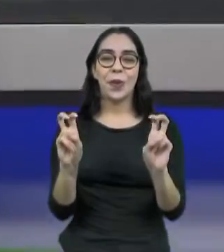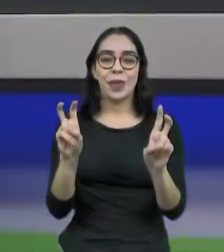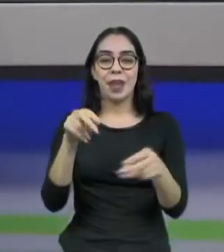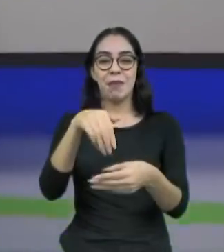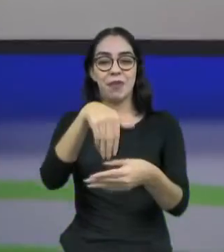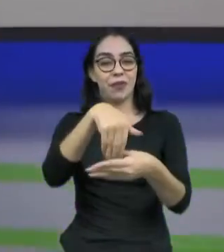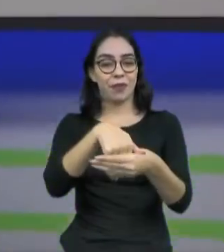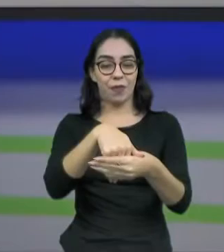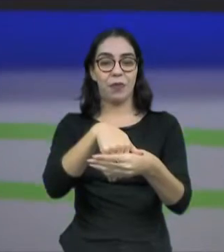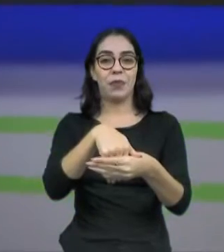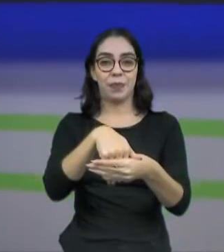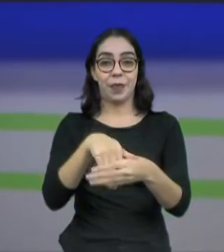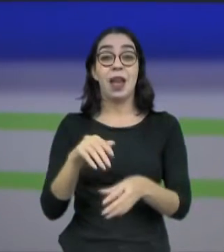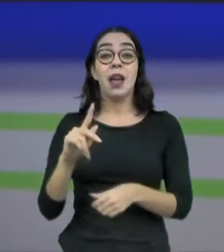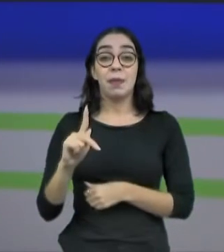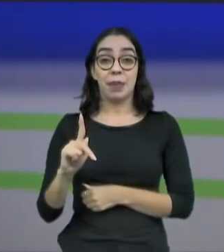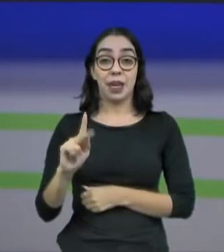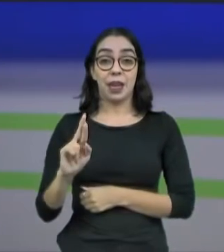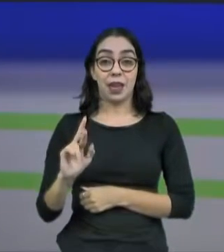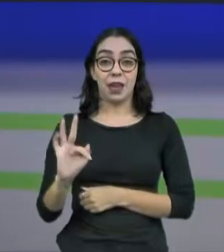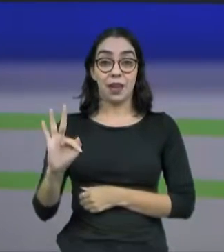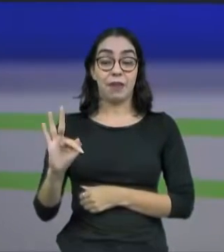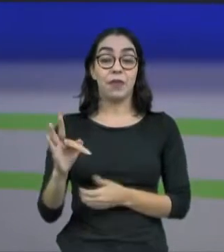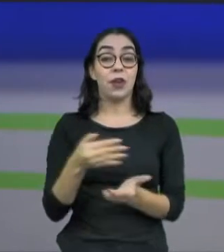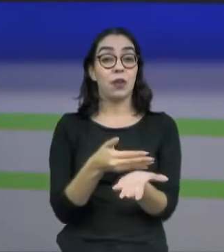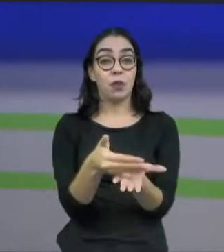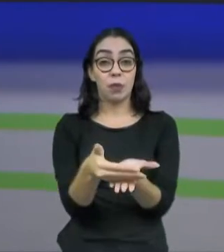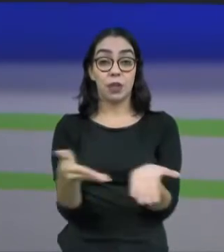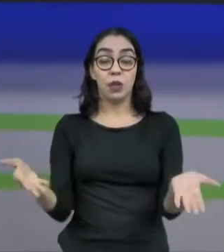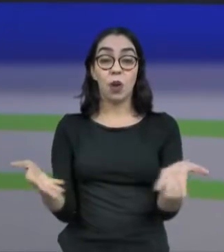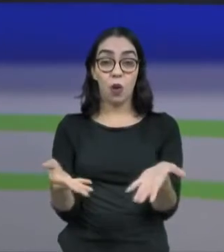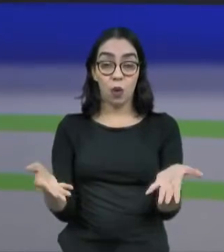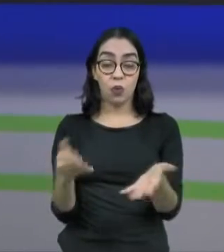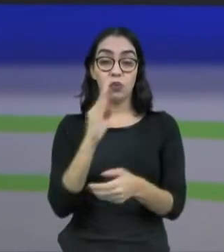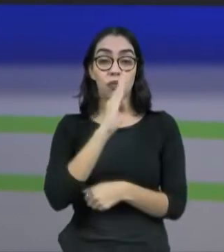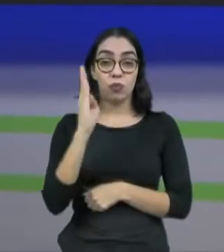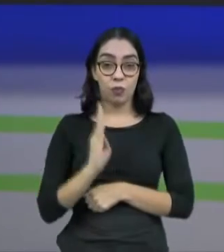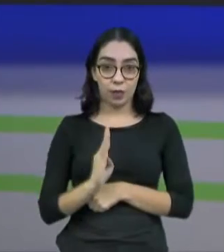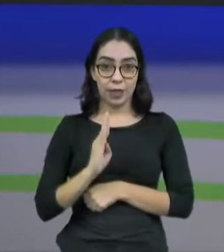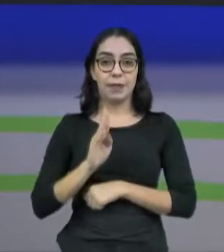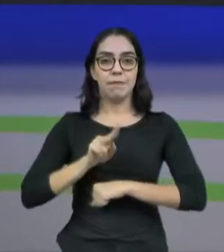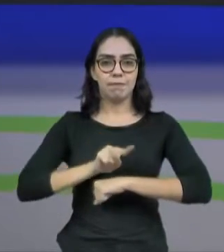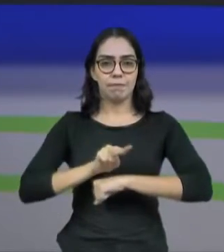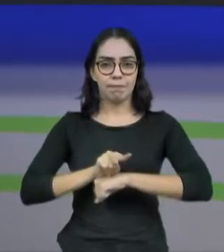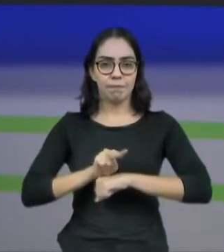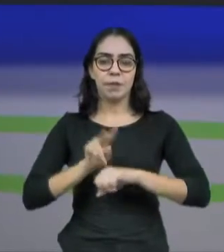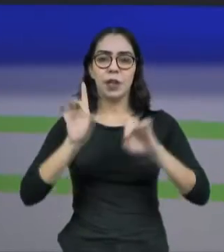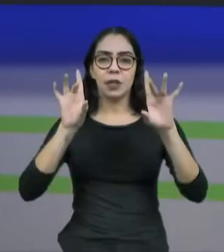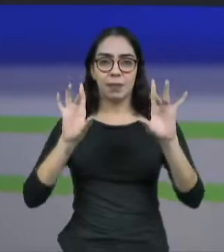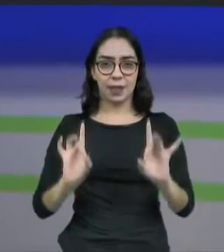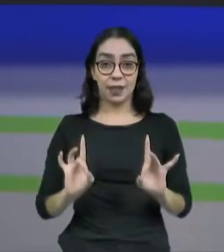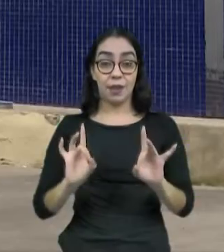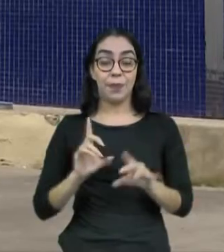Polícia Rodoviária Federal iniciou hoje, em todo o Brasil, uma operação especial para o segundo turno.